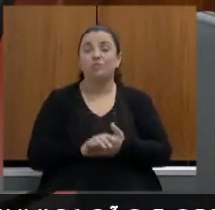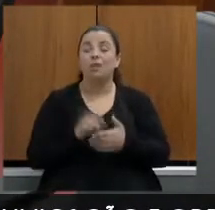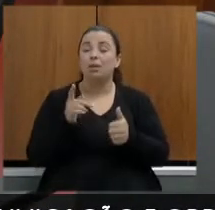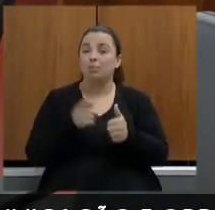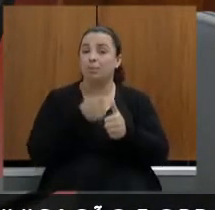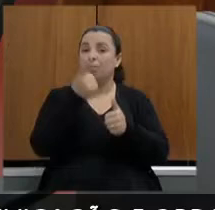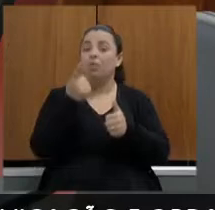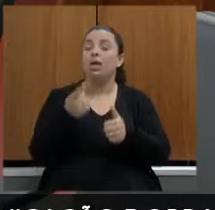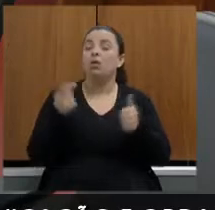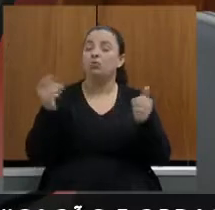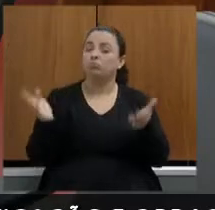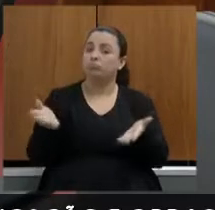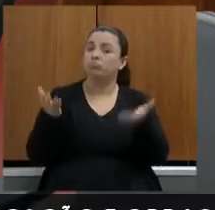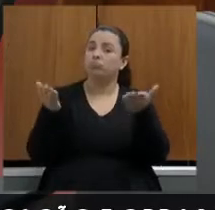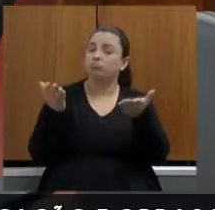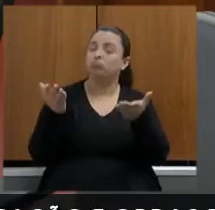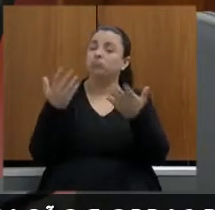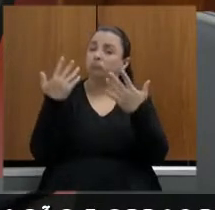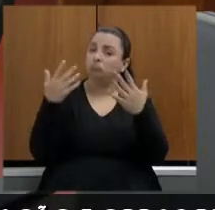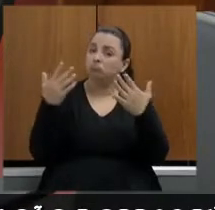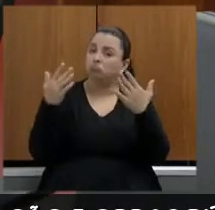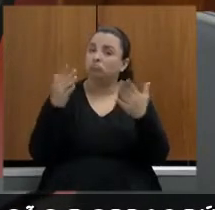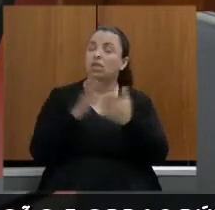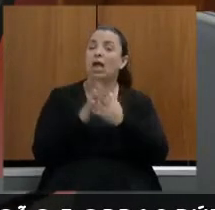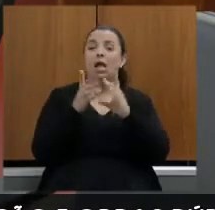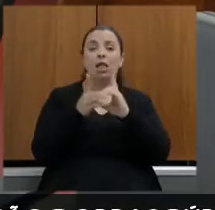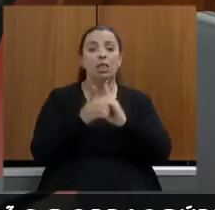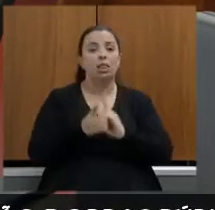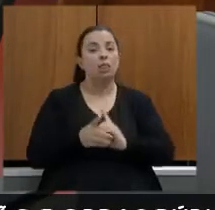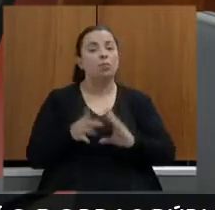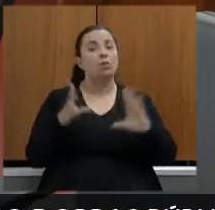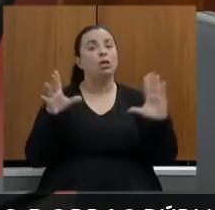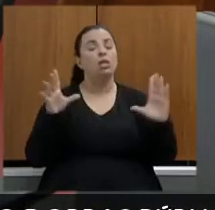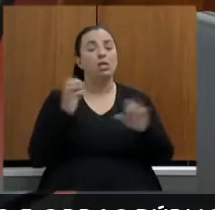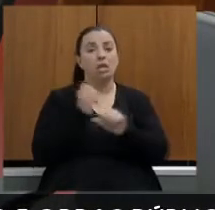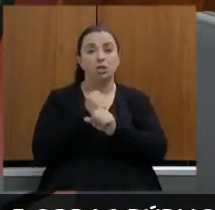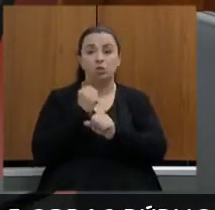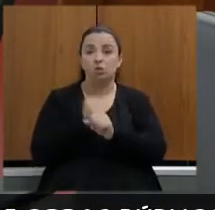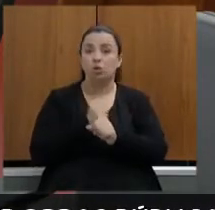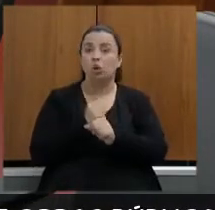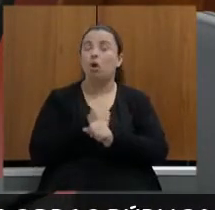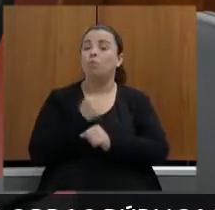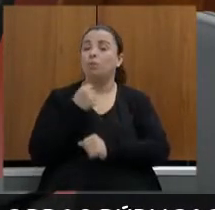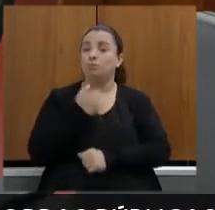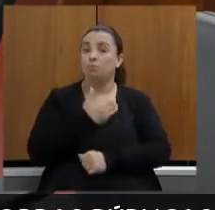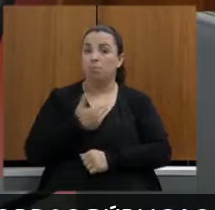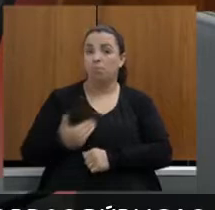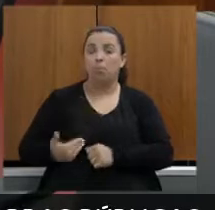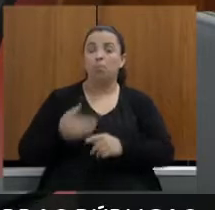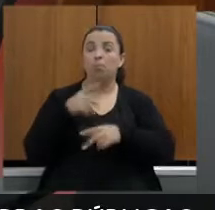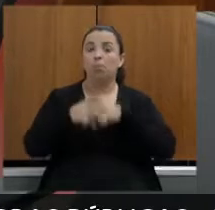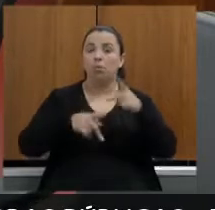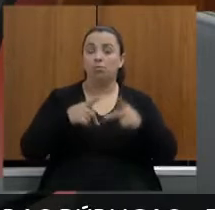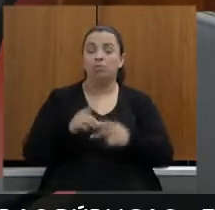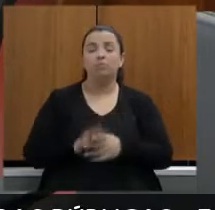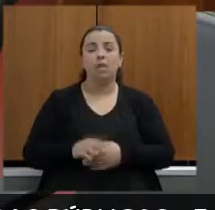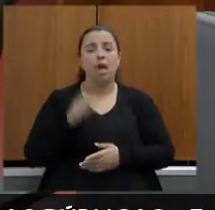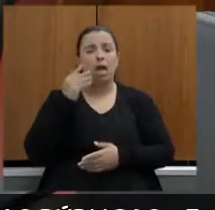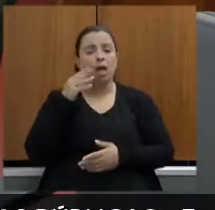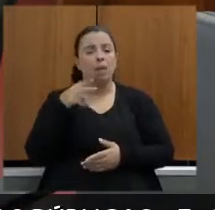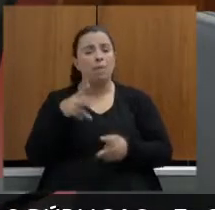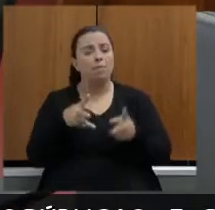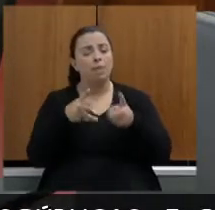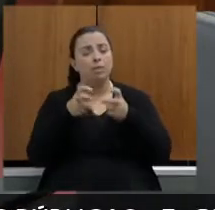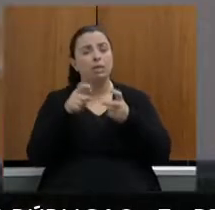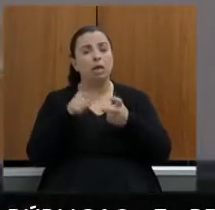a democratização mesmo das obras públicas a gente percebe que esse acordo ele teve uma participação uma consulta